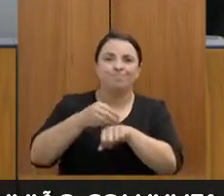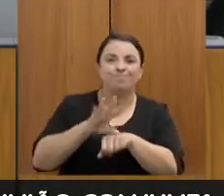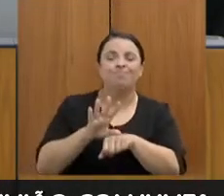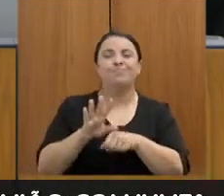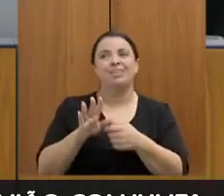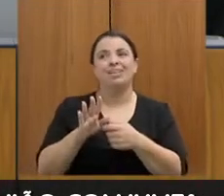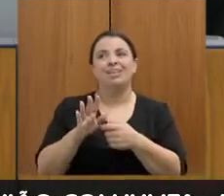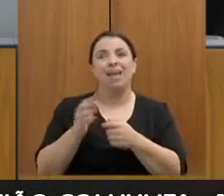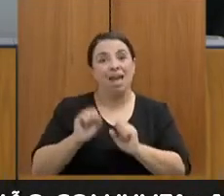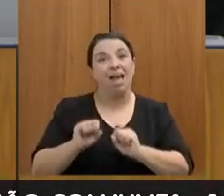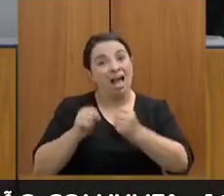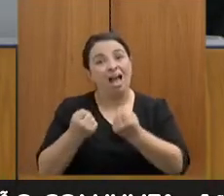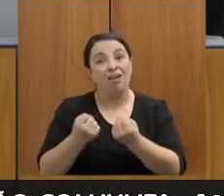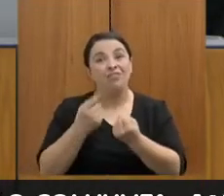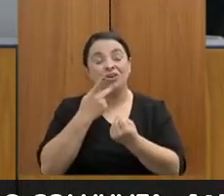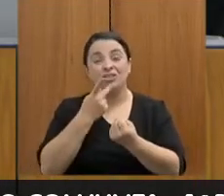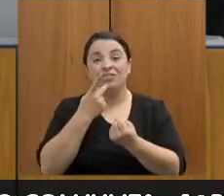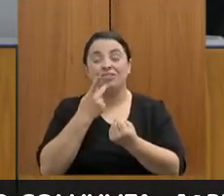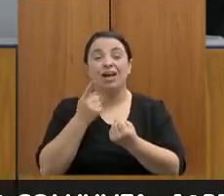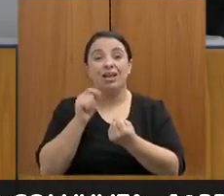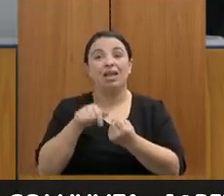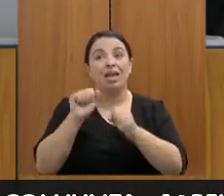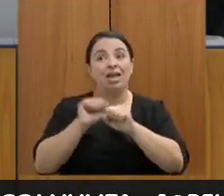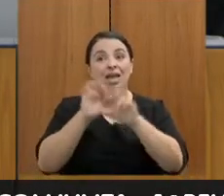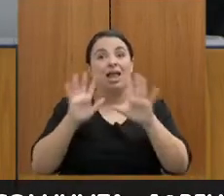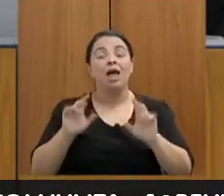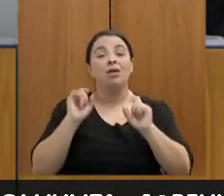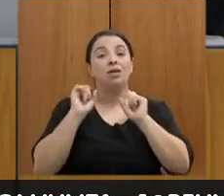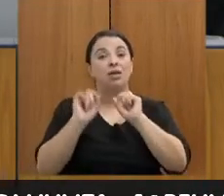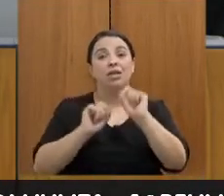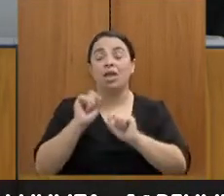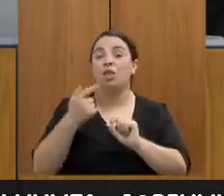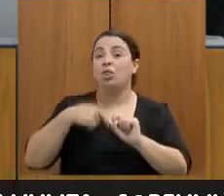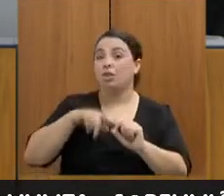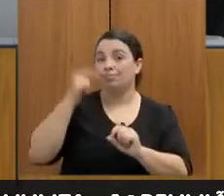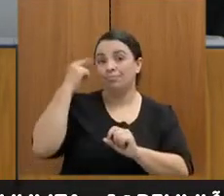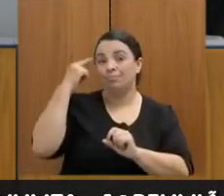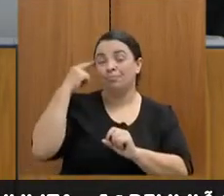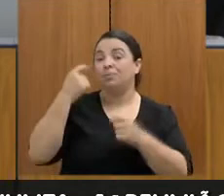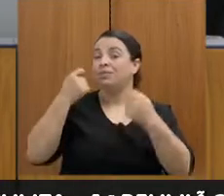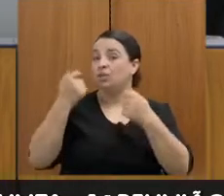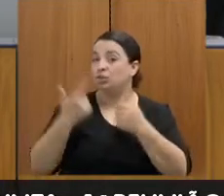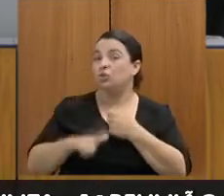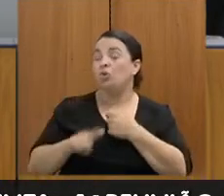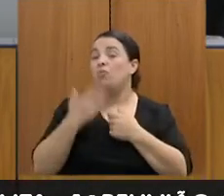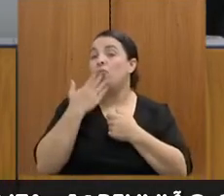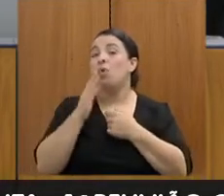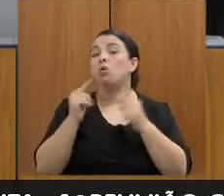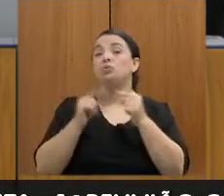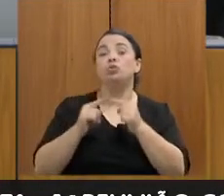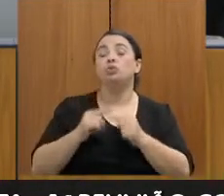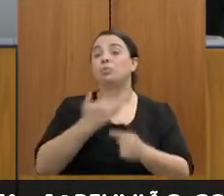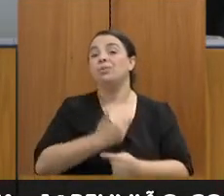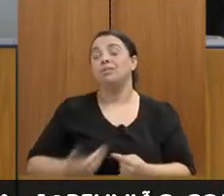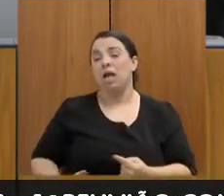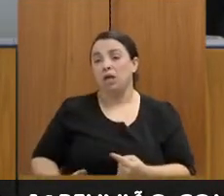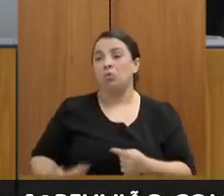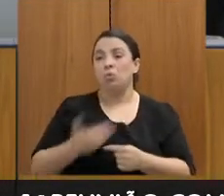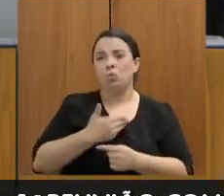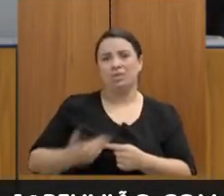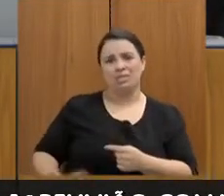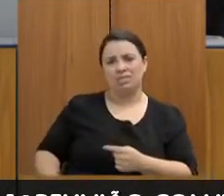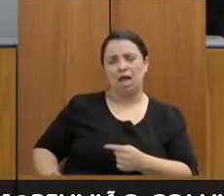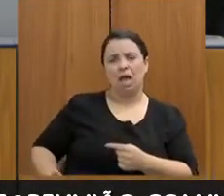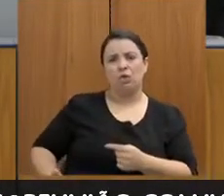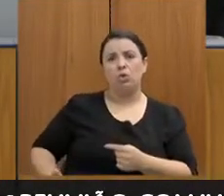já falei no meio aqui de tudo, só para poder ficar bem claro. Precisamos repensar qual é o Estado que a gente quer. Um Estado que venha querer prover